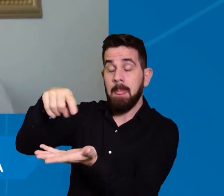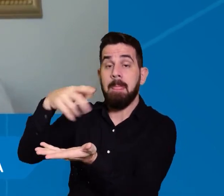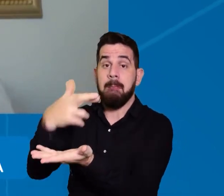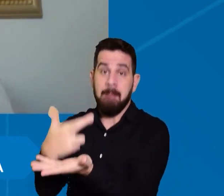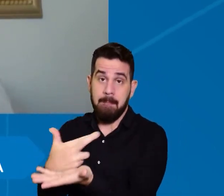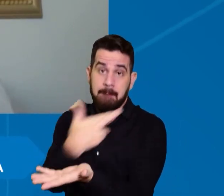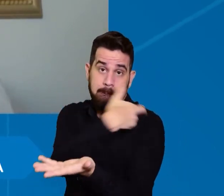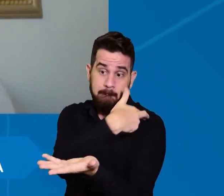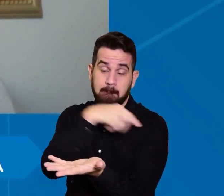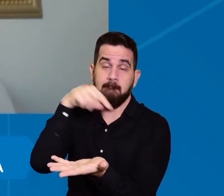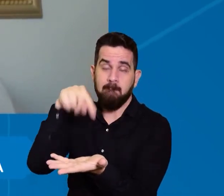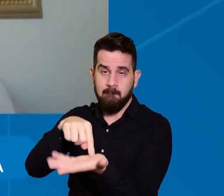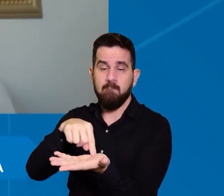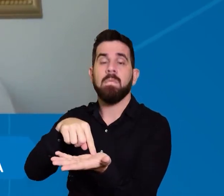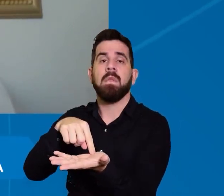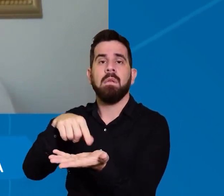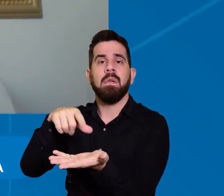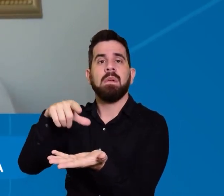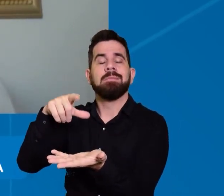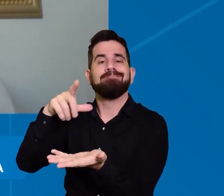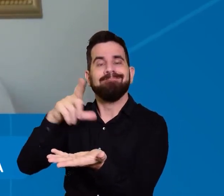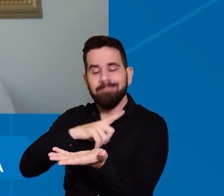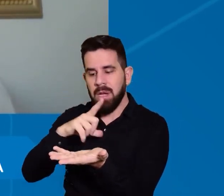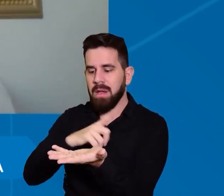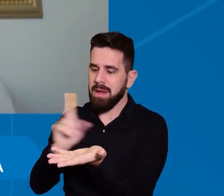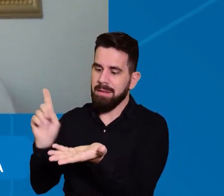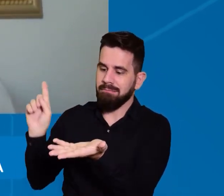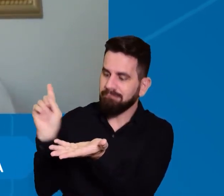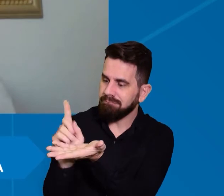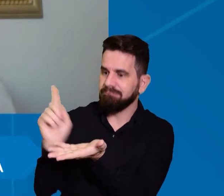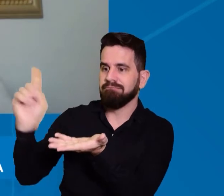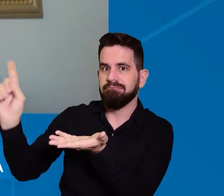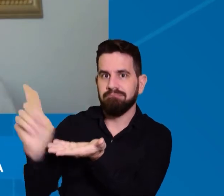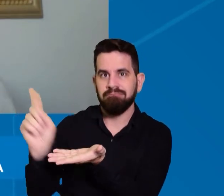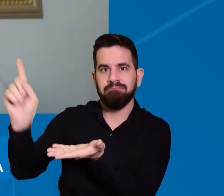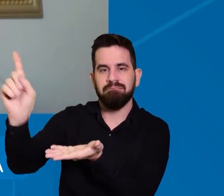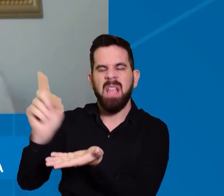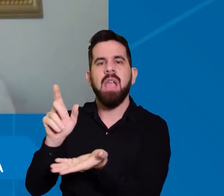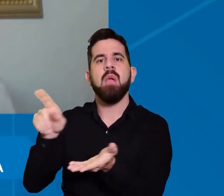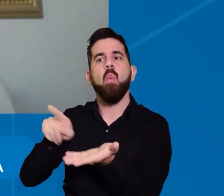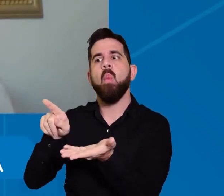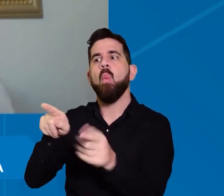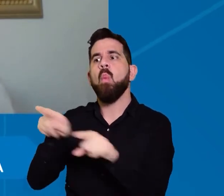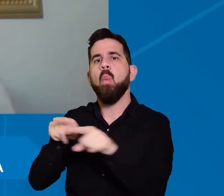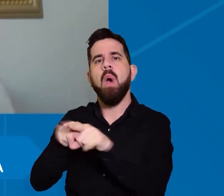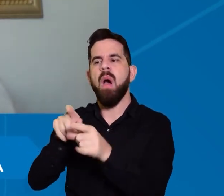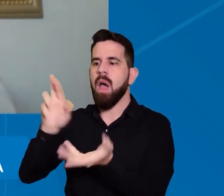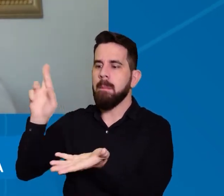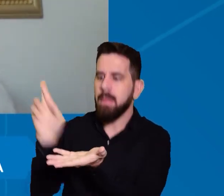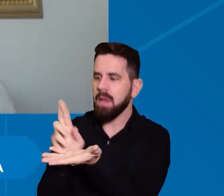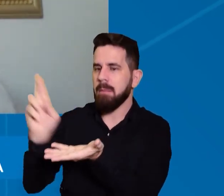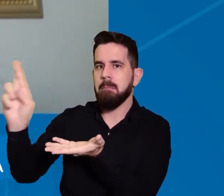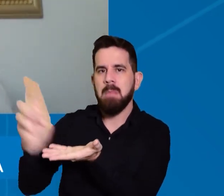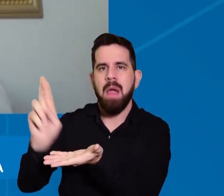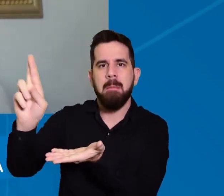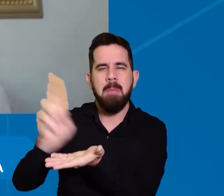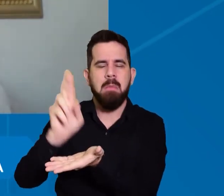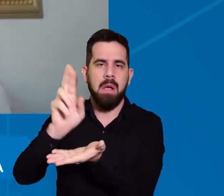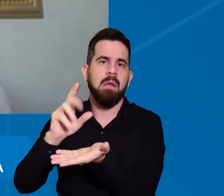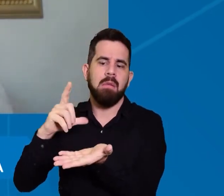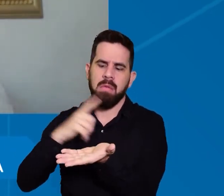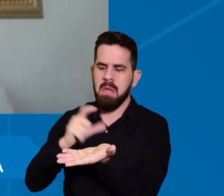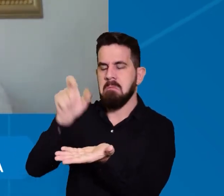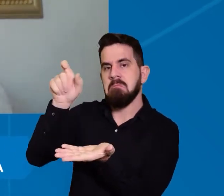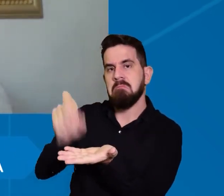representação de todos os órgãos da UFG. Como assim? Nós temos